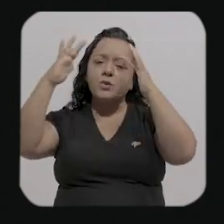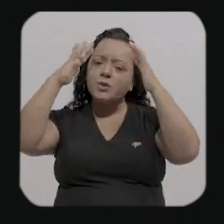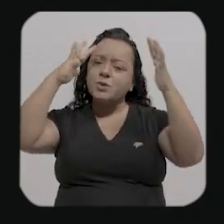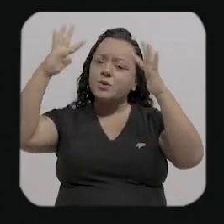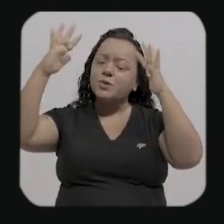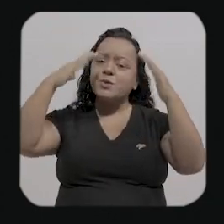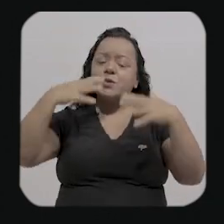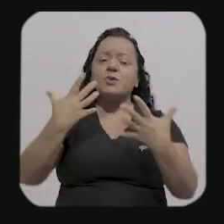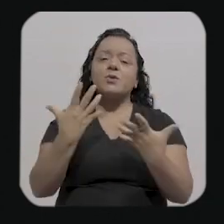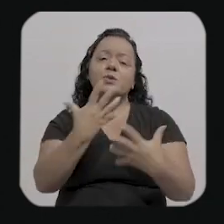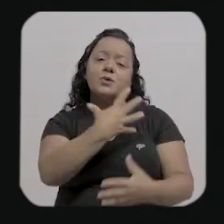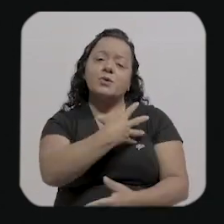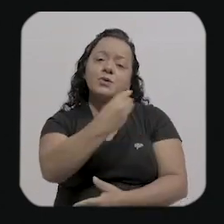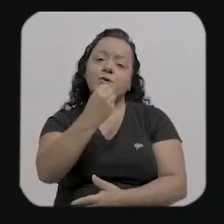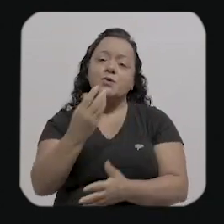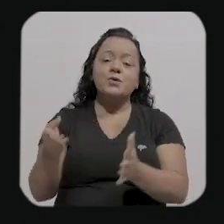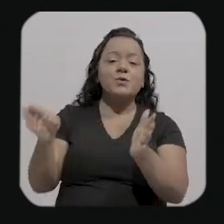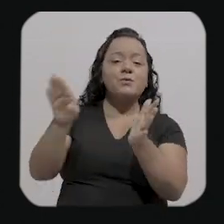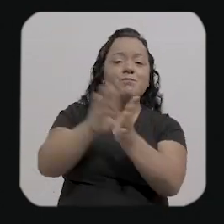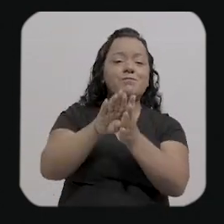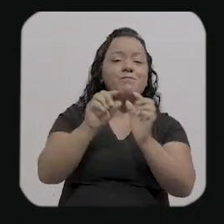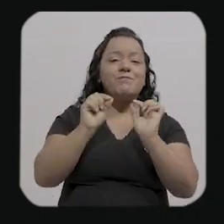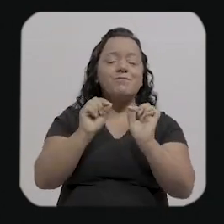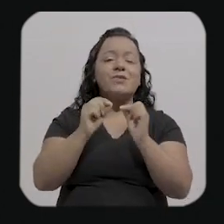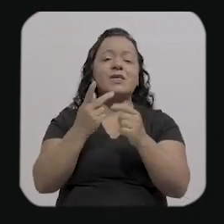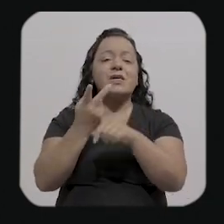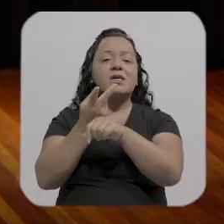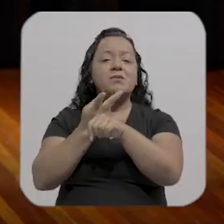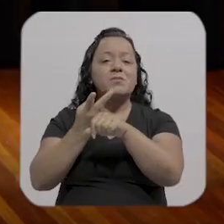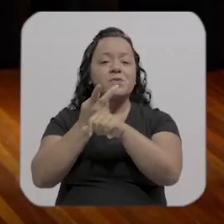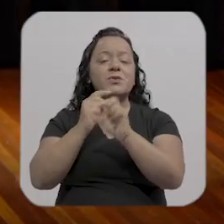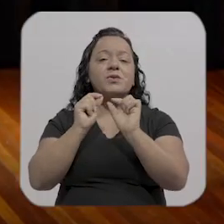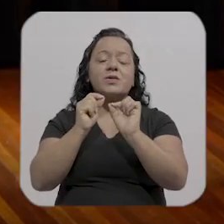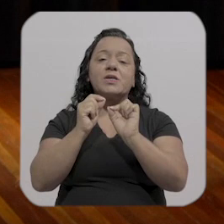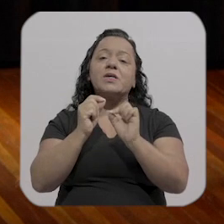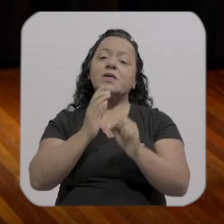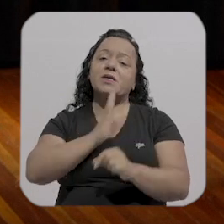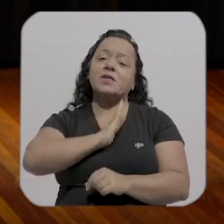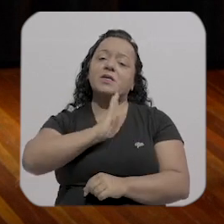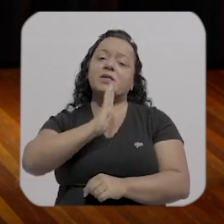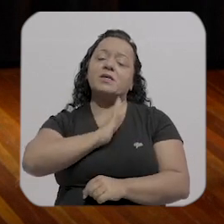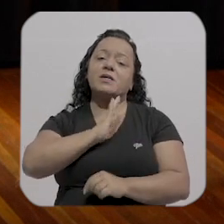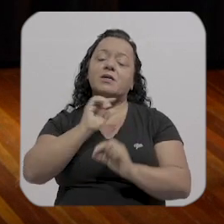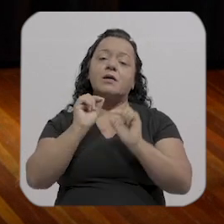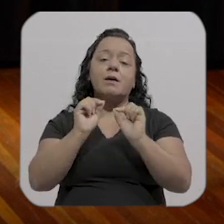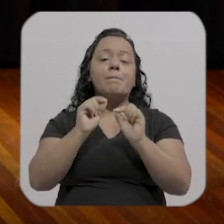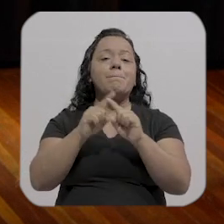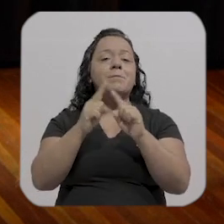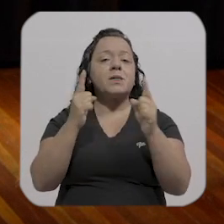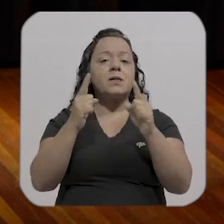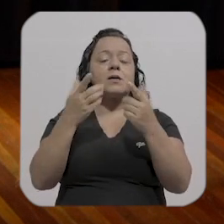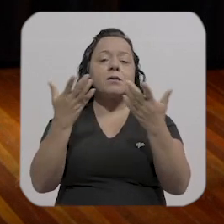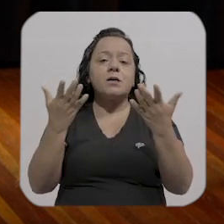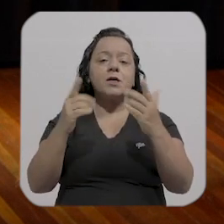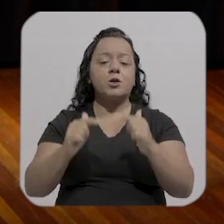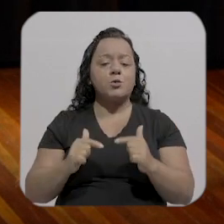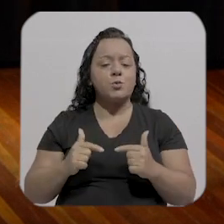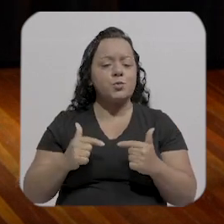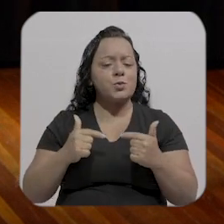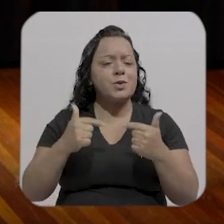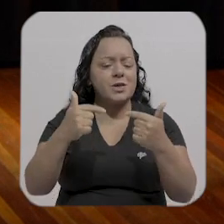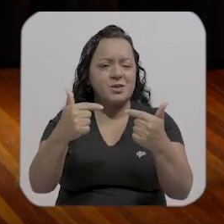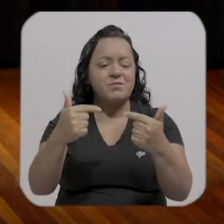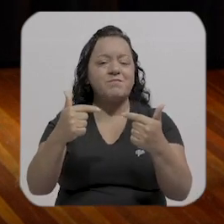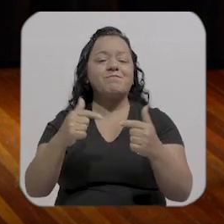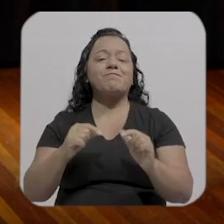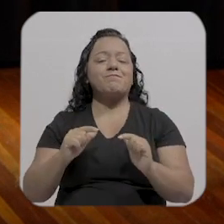riqueza mas aqueles que por ela lutarão isso parece até tem um que bíblico aqui